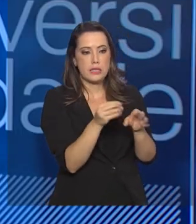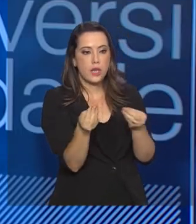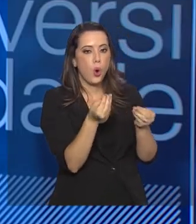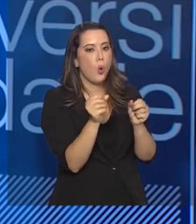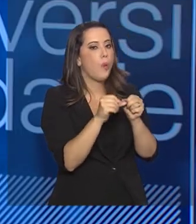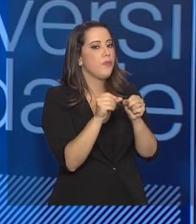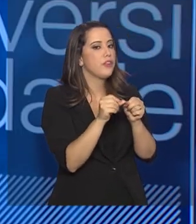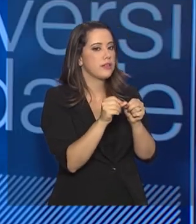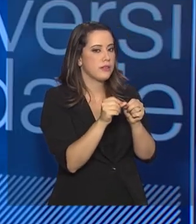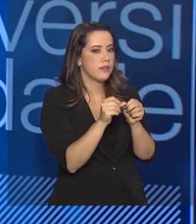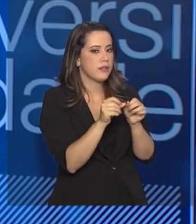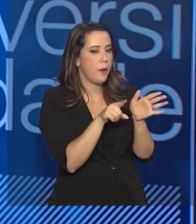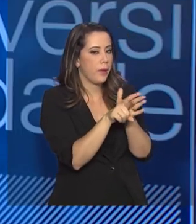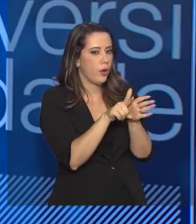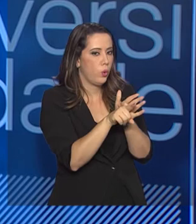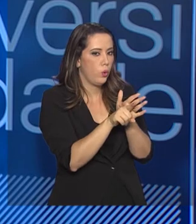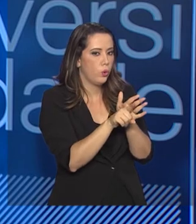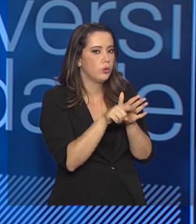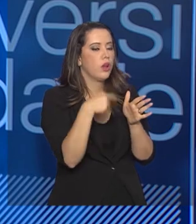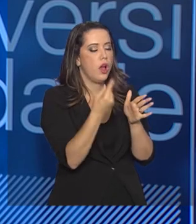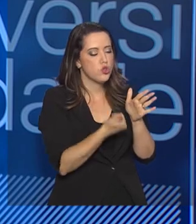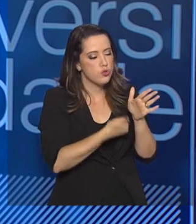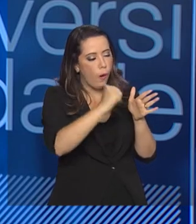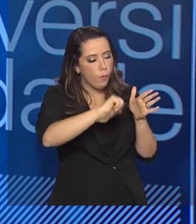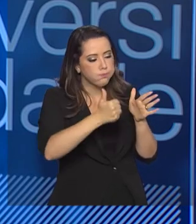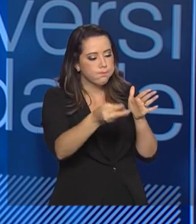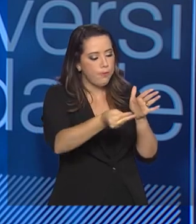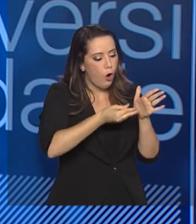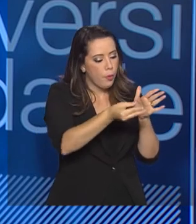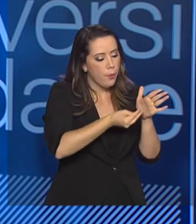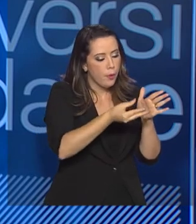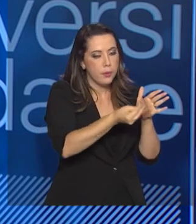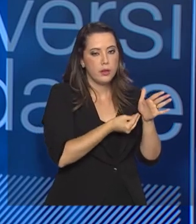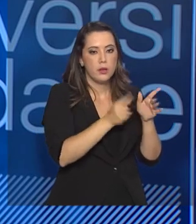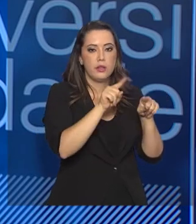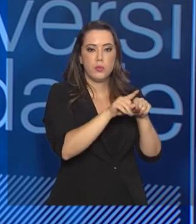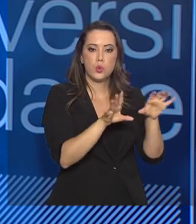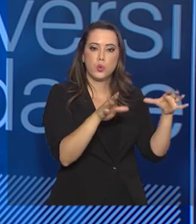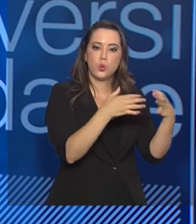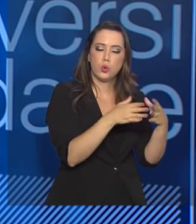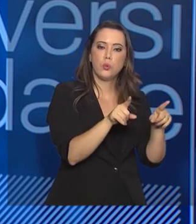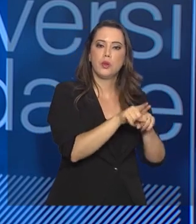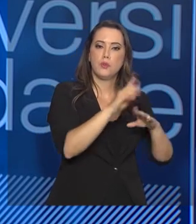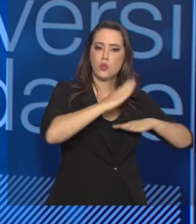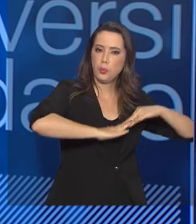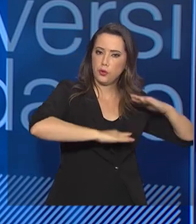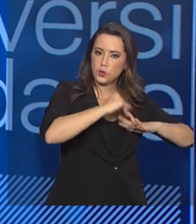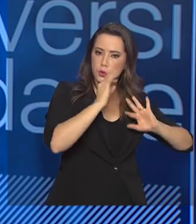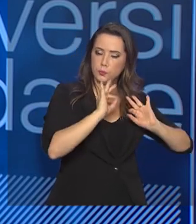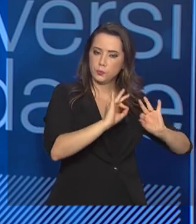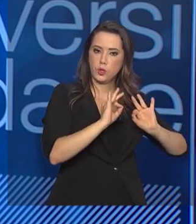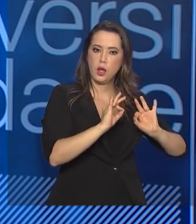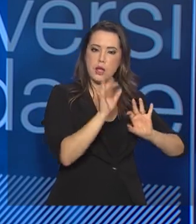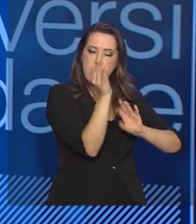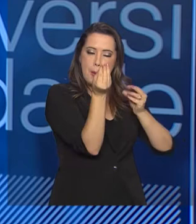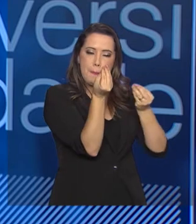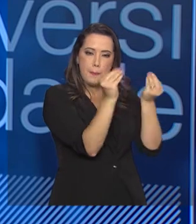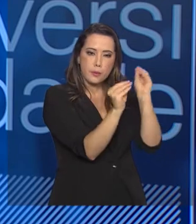o Banco Nacional de Itens. Depois, a nossa equipe também, se valendo de especialistas, monta a prova daquele ano.